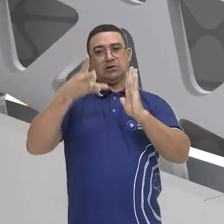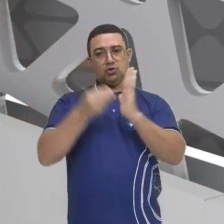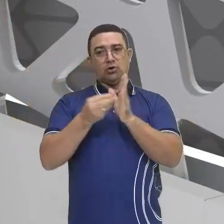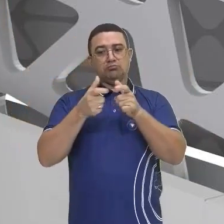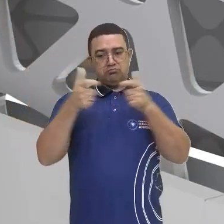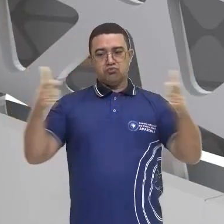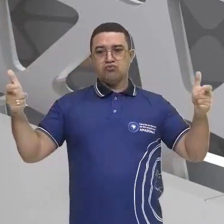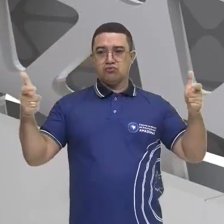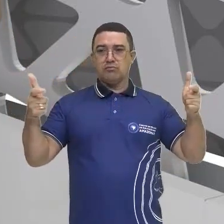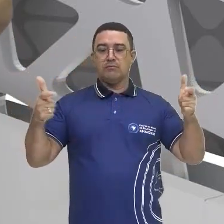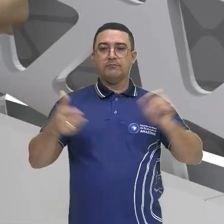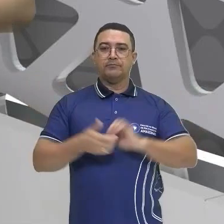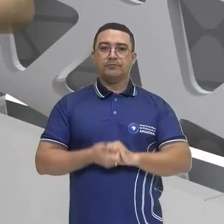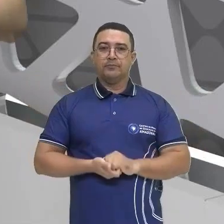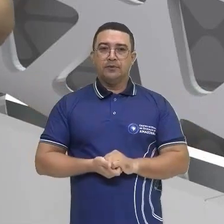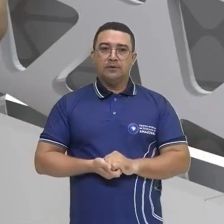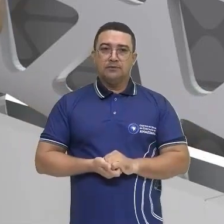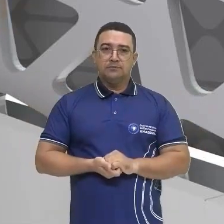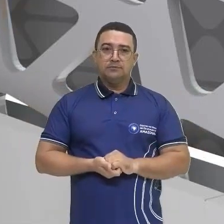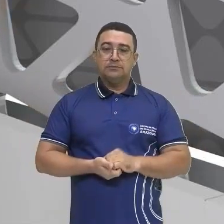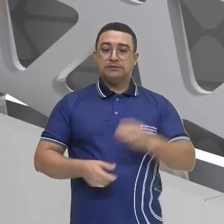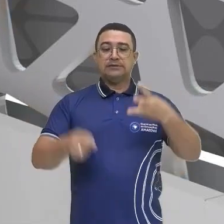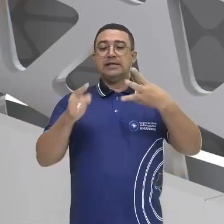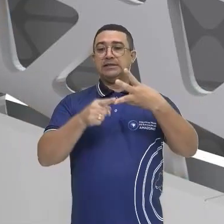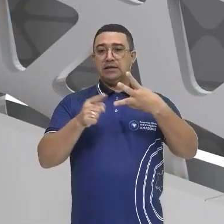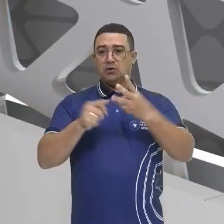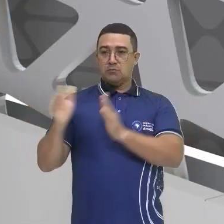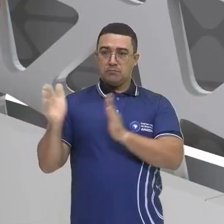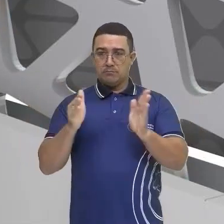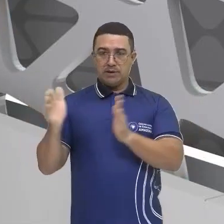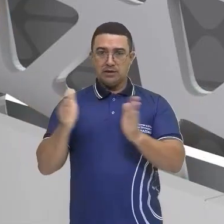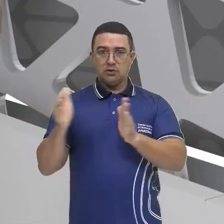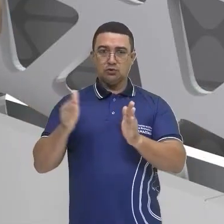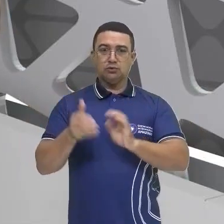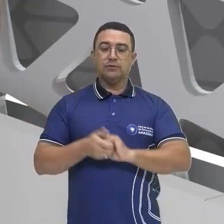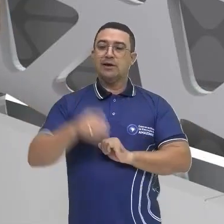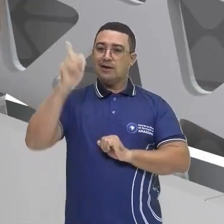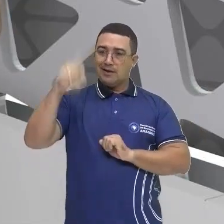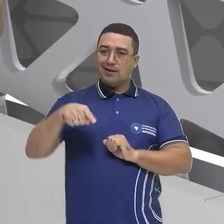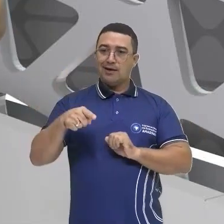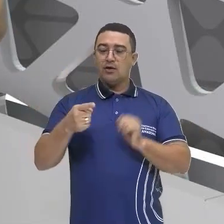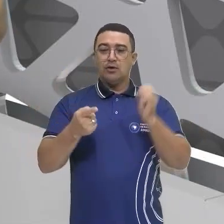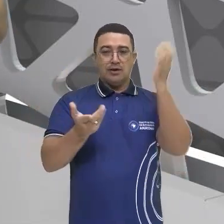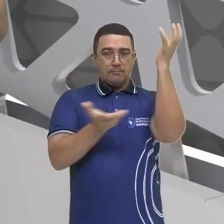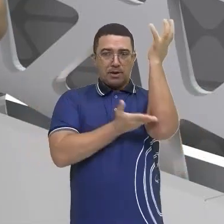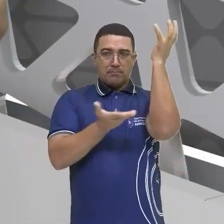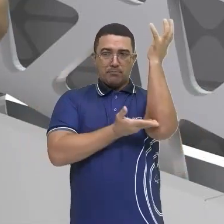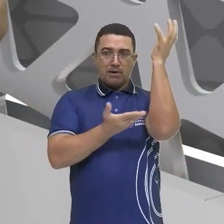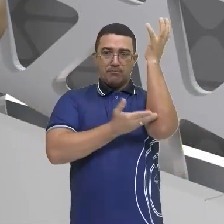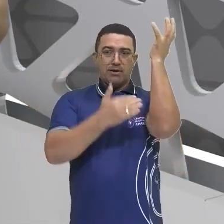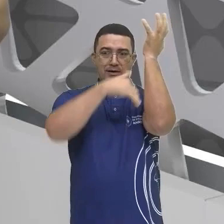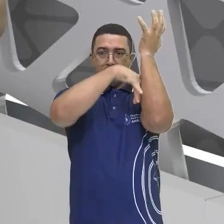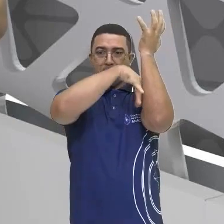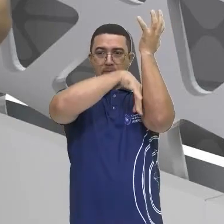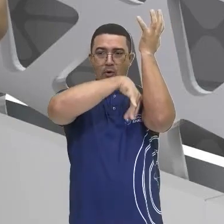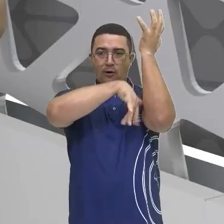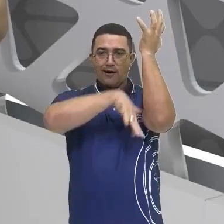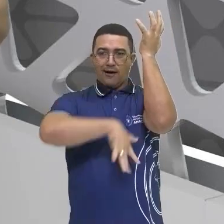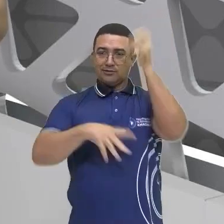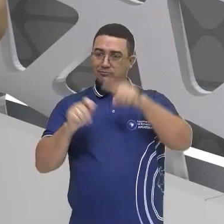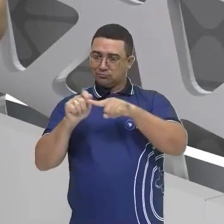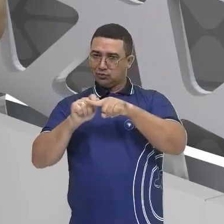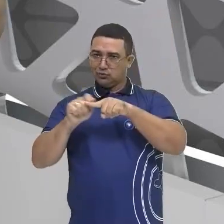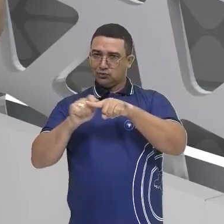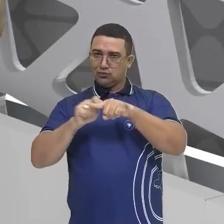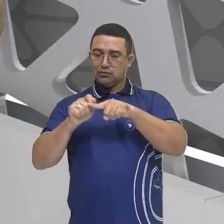E aí nós temos o terceiro período, o ciclo da borracha, a gente vai observar, durante o período